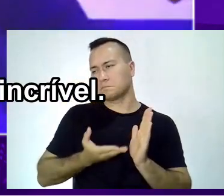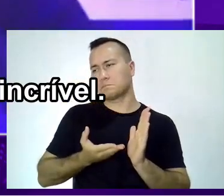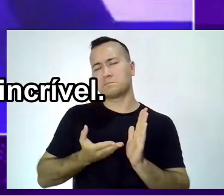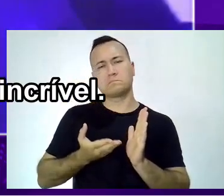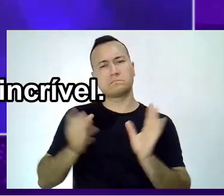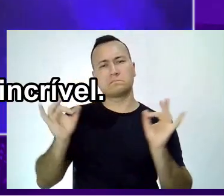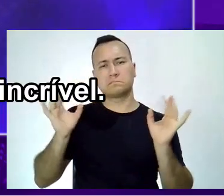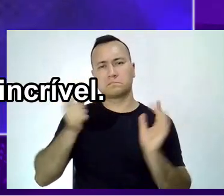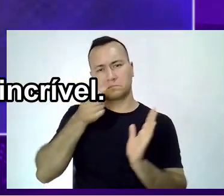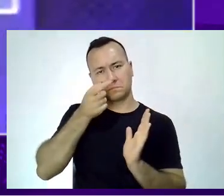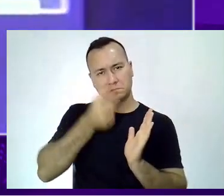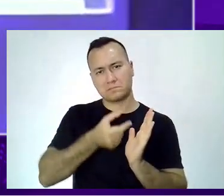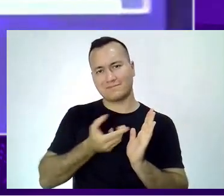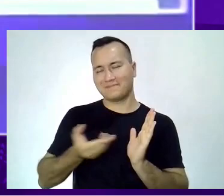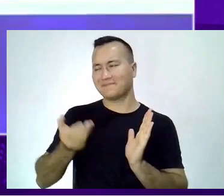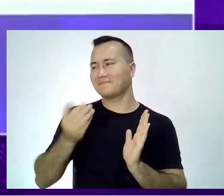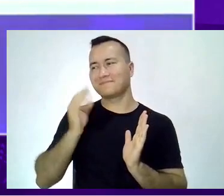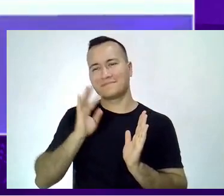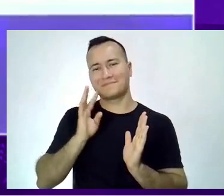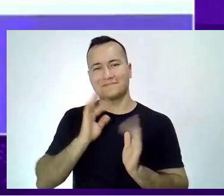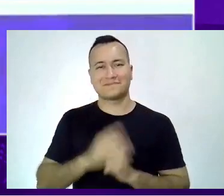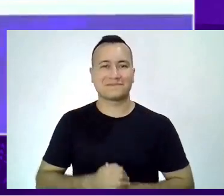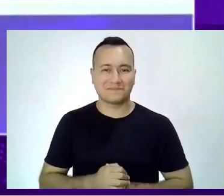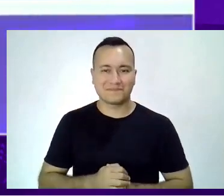achei incrível. Obrigado.